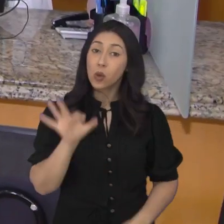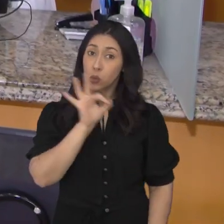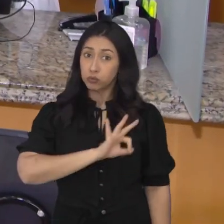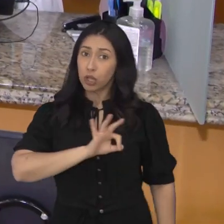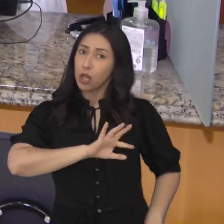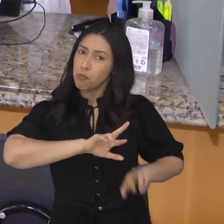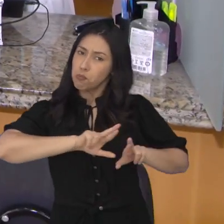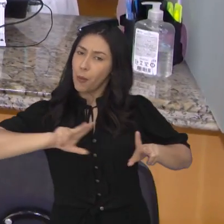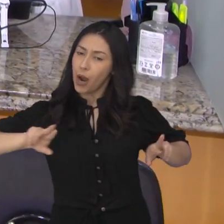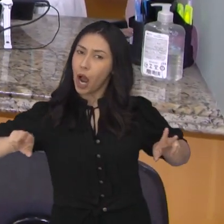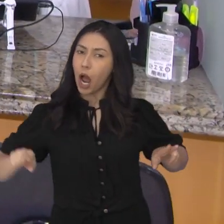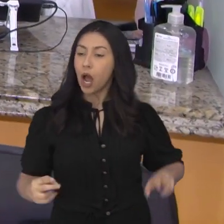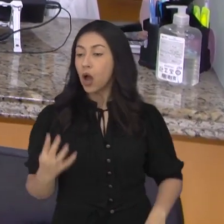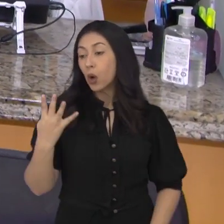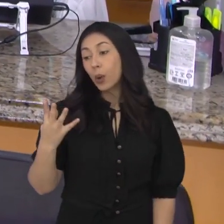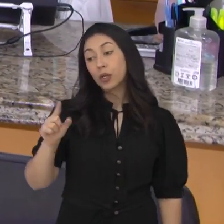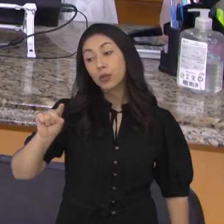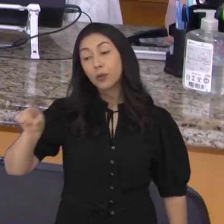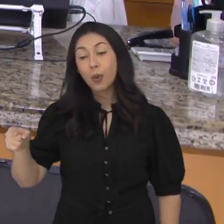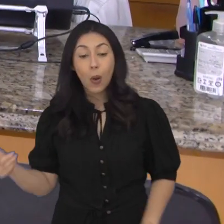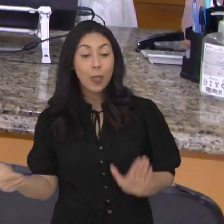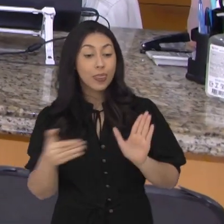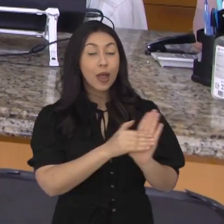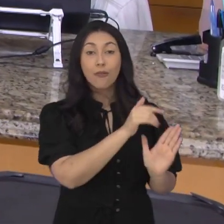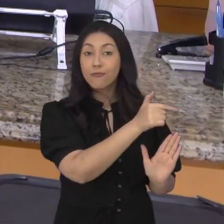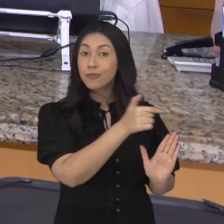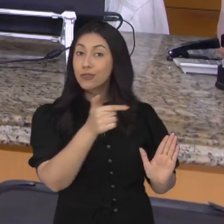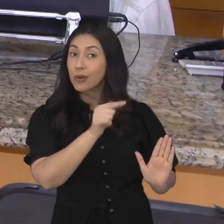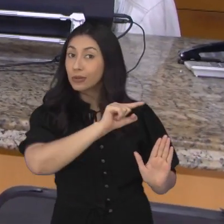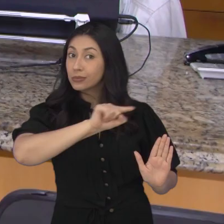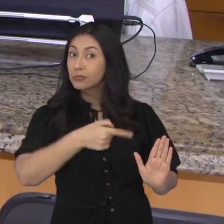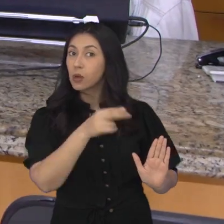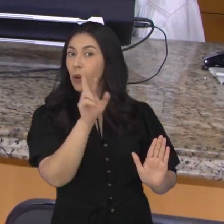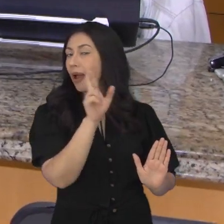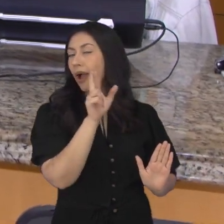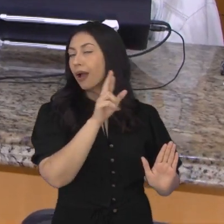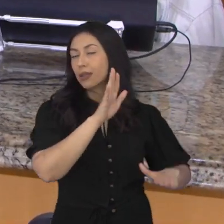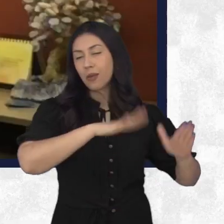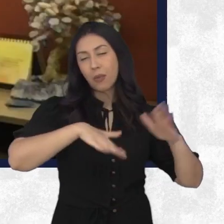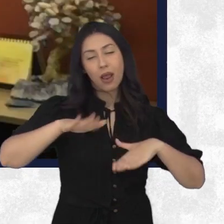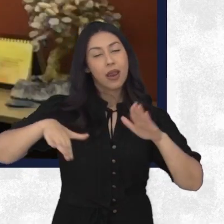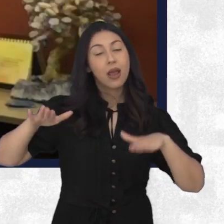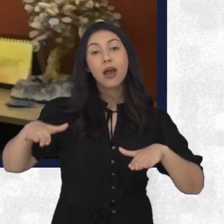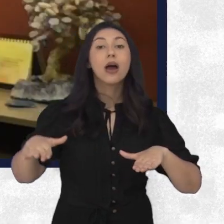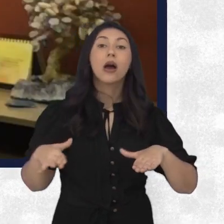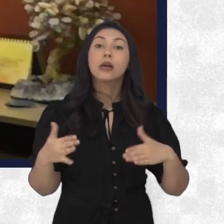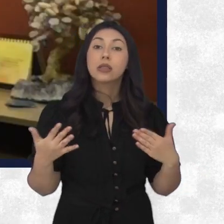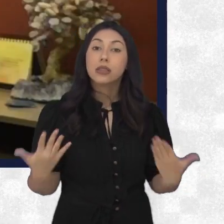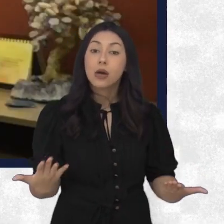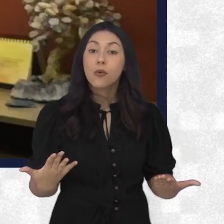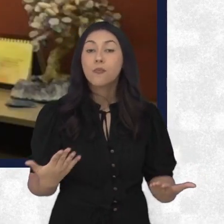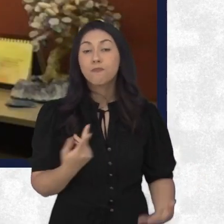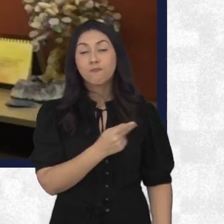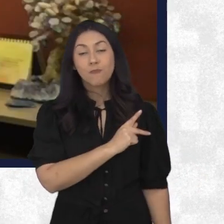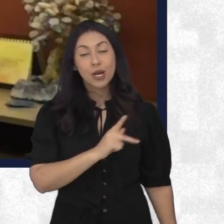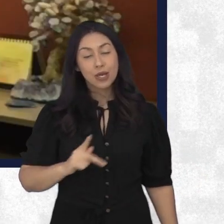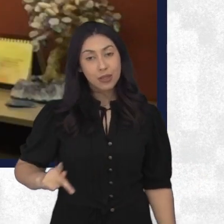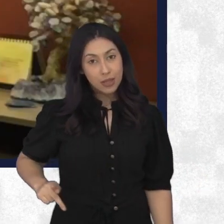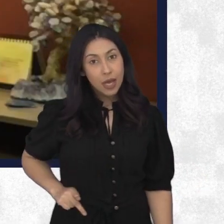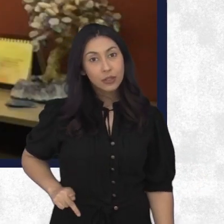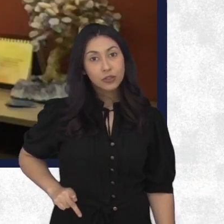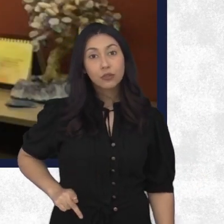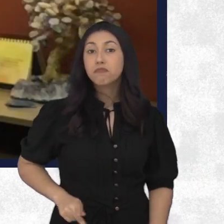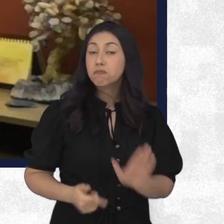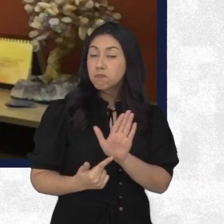Os salários variam de 4 mil a 22 mil reais a depender do cargo. O presidente da Associação de Apoio aos